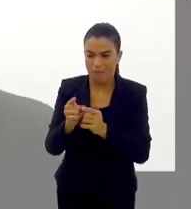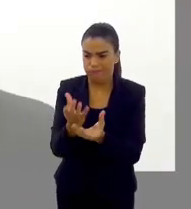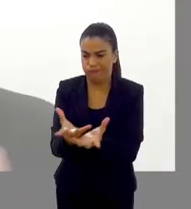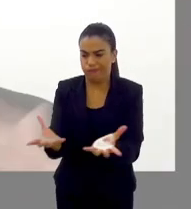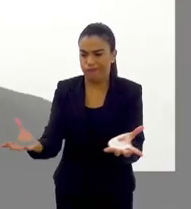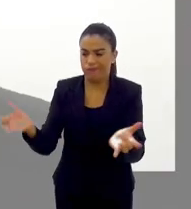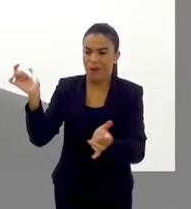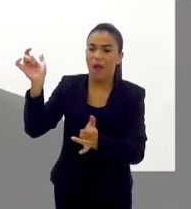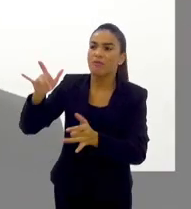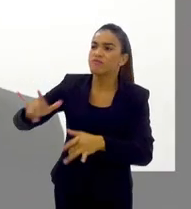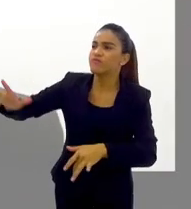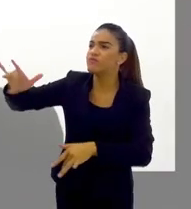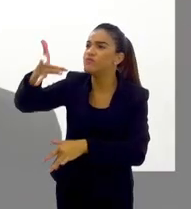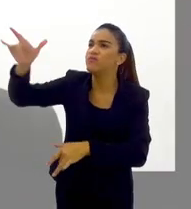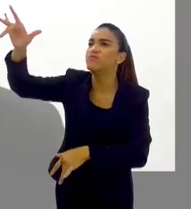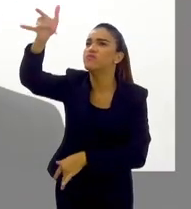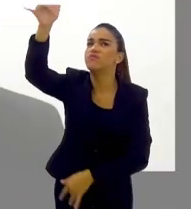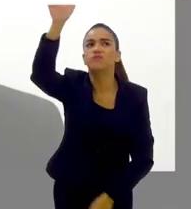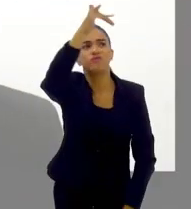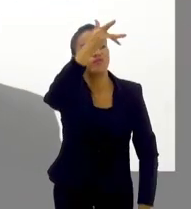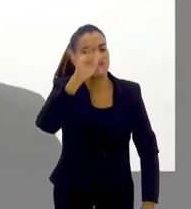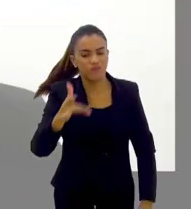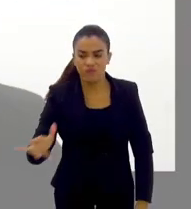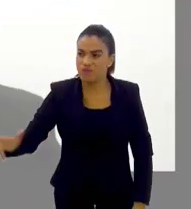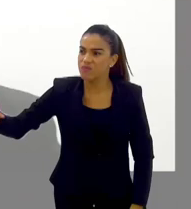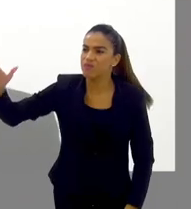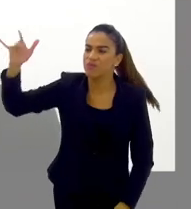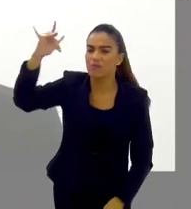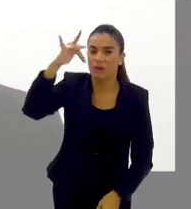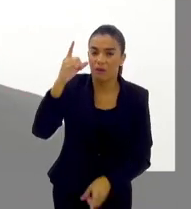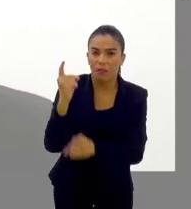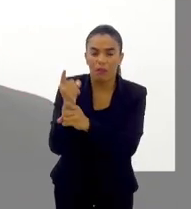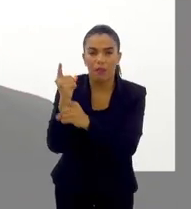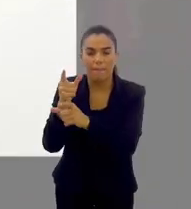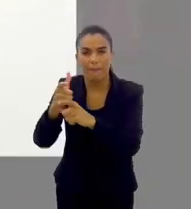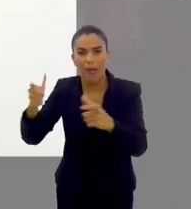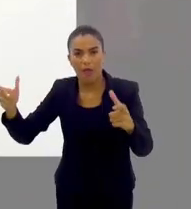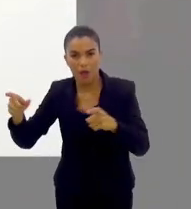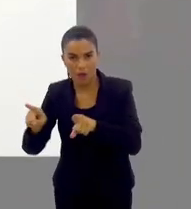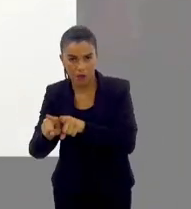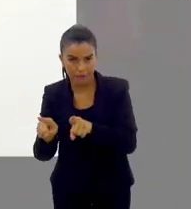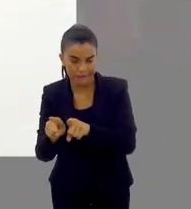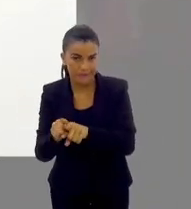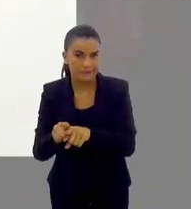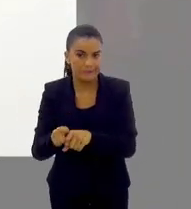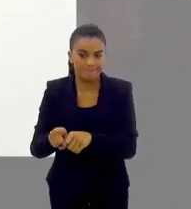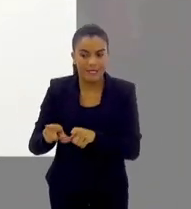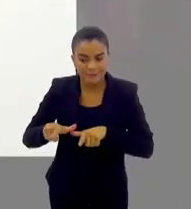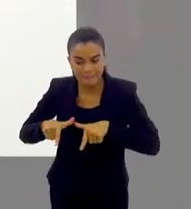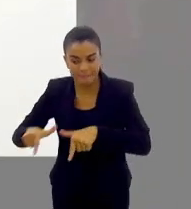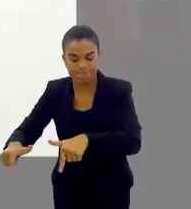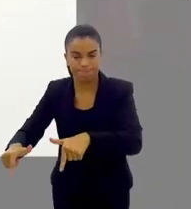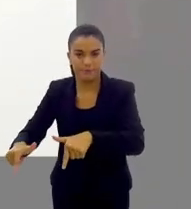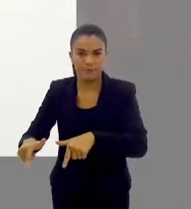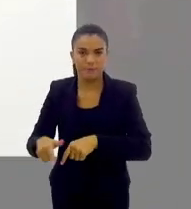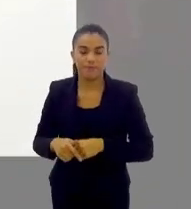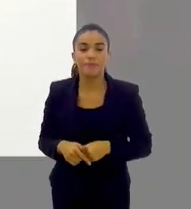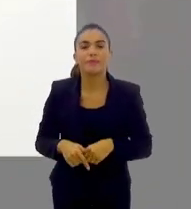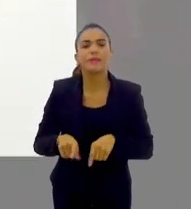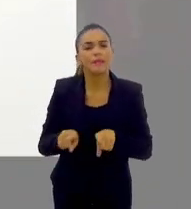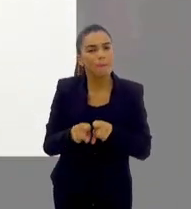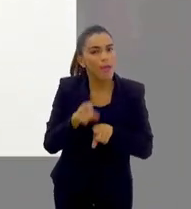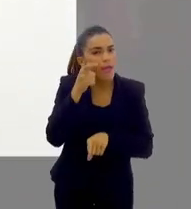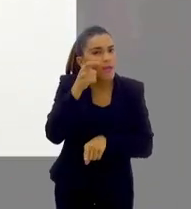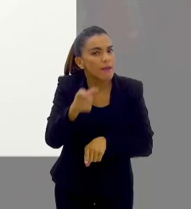que é onde a gente vê a maior proliferação desses mosquitos, por conta dessa característica, a gente tem um combate mais contundente, mais efetivo,